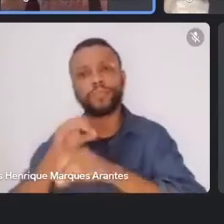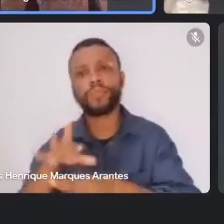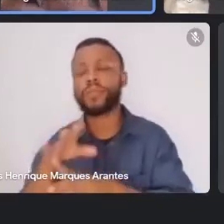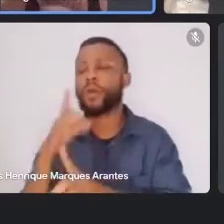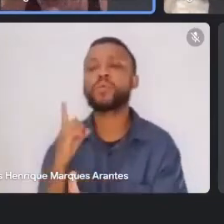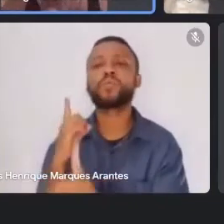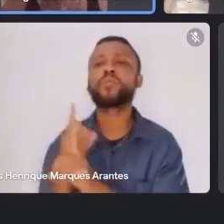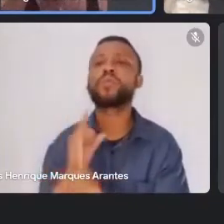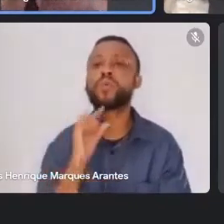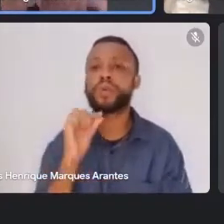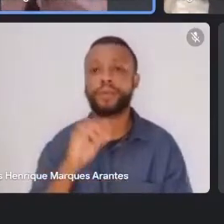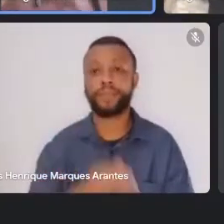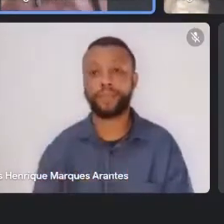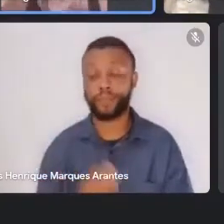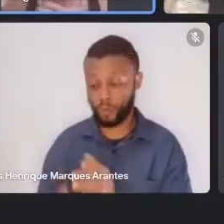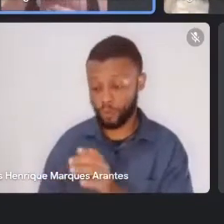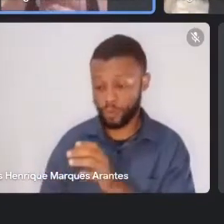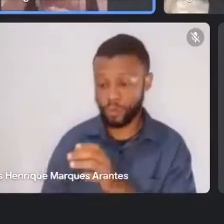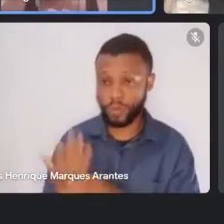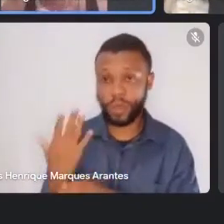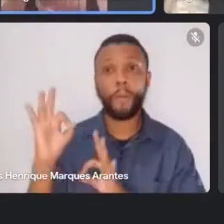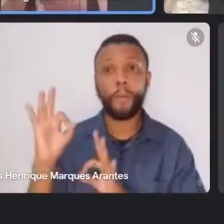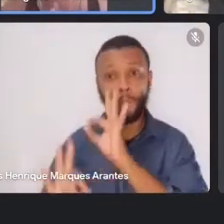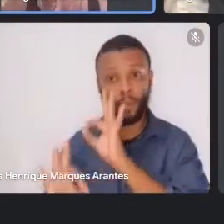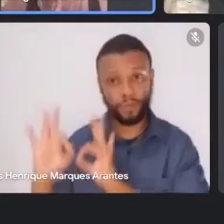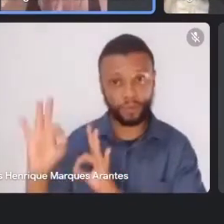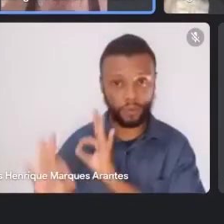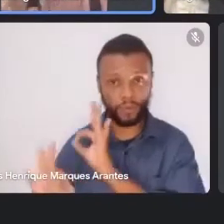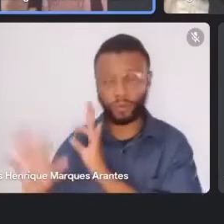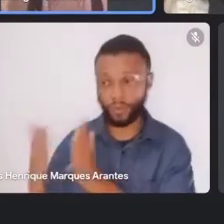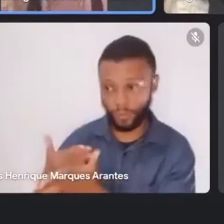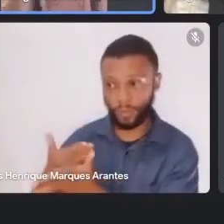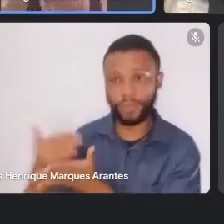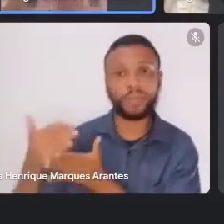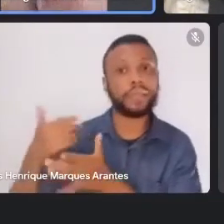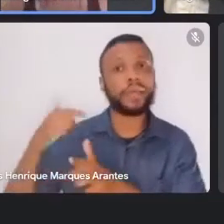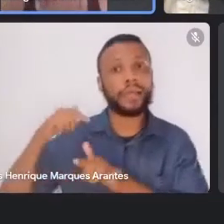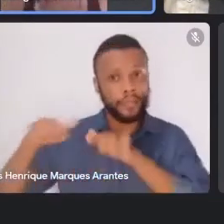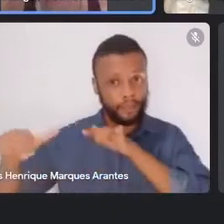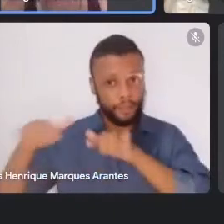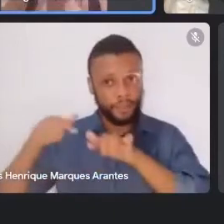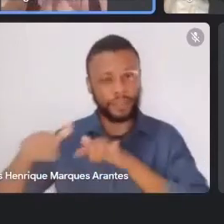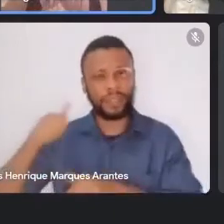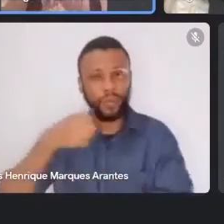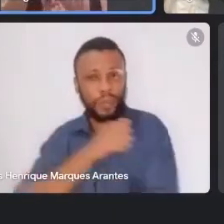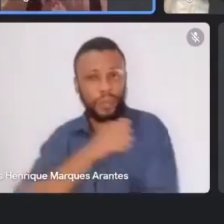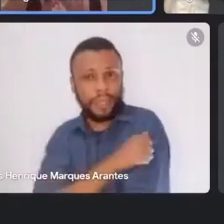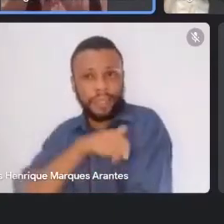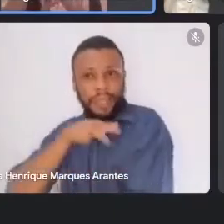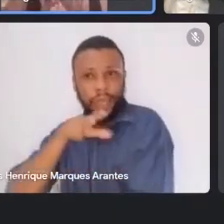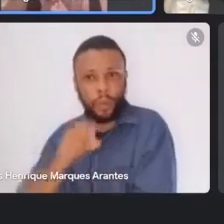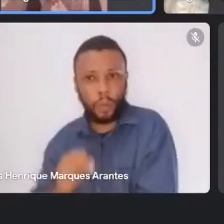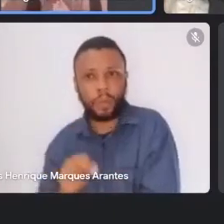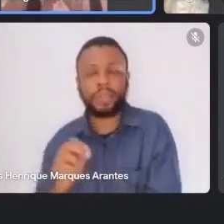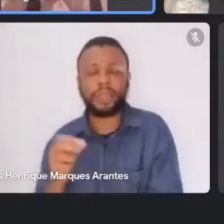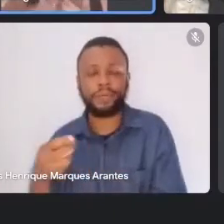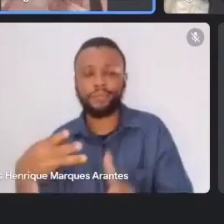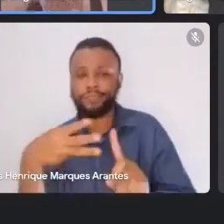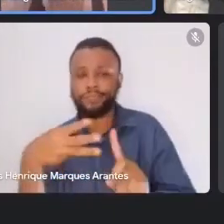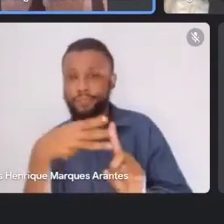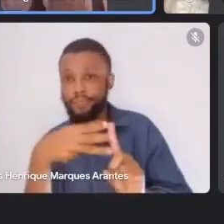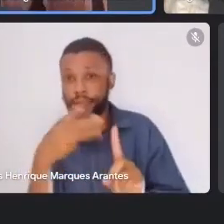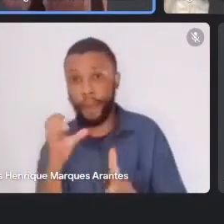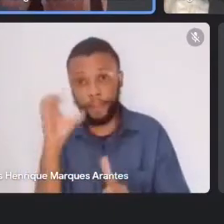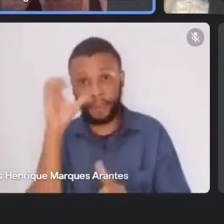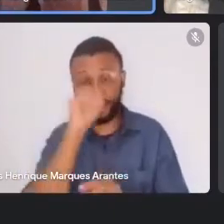eu fiz um projeto lá, assim que eu comecei a trabalhar, com as meninas normalistas, estavam aprendendo a função de docente, né, que